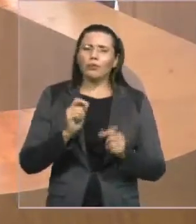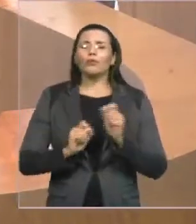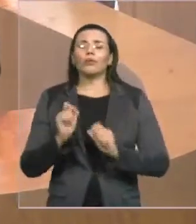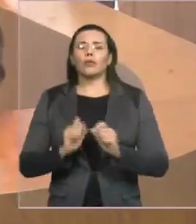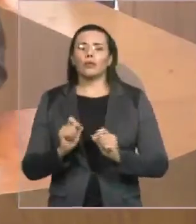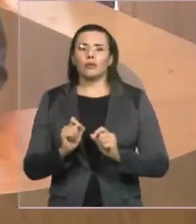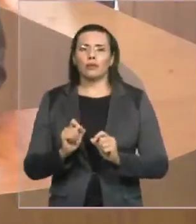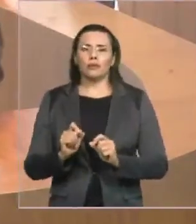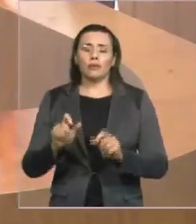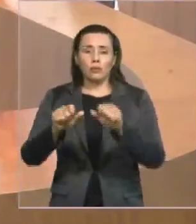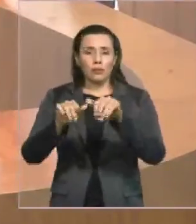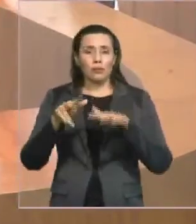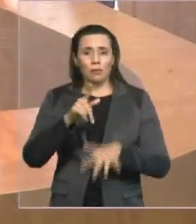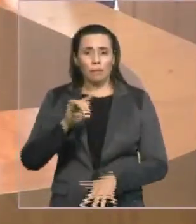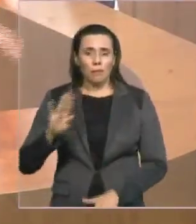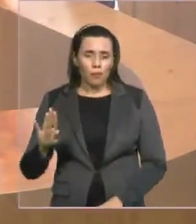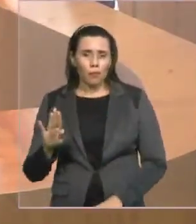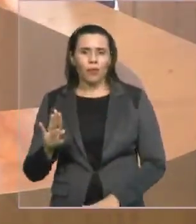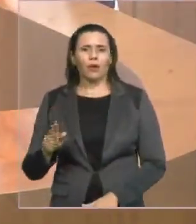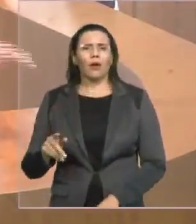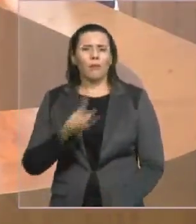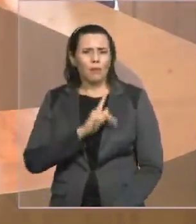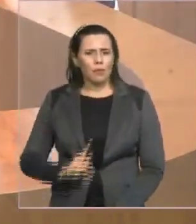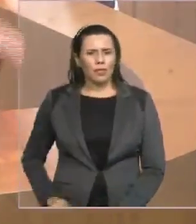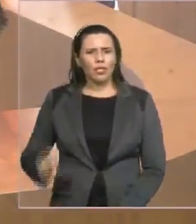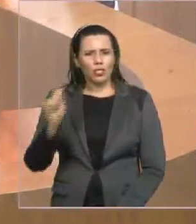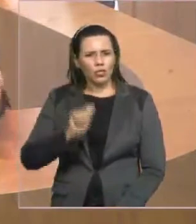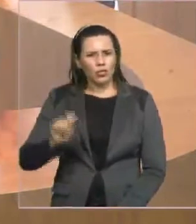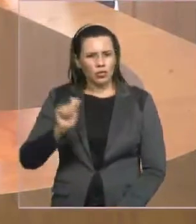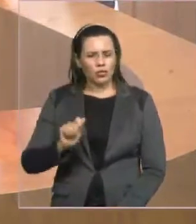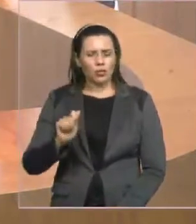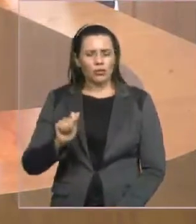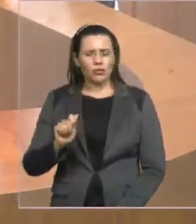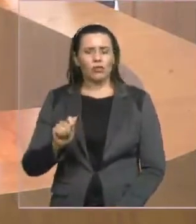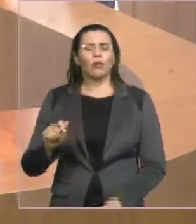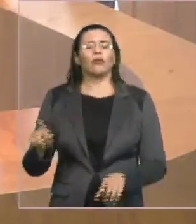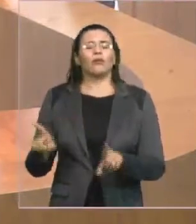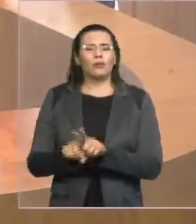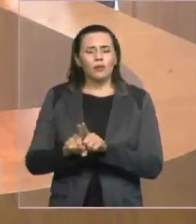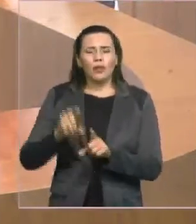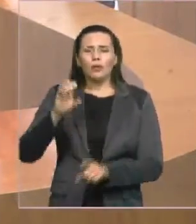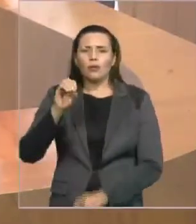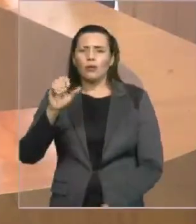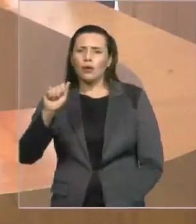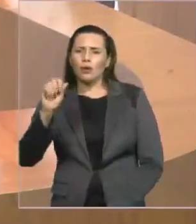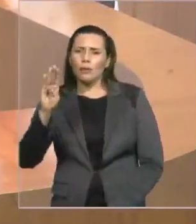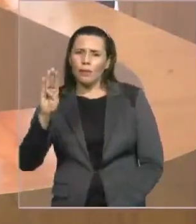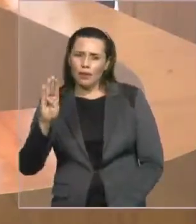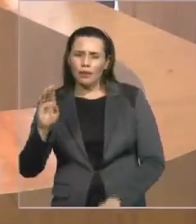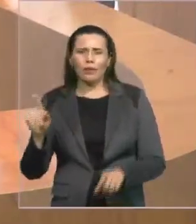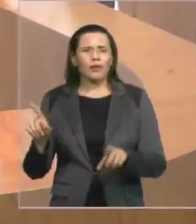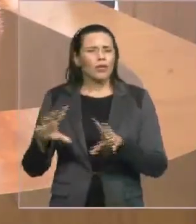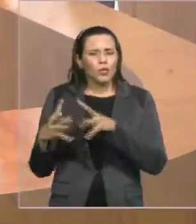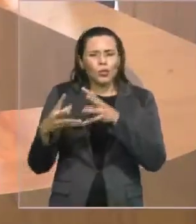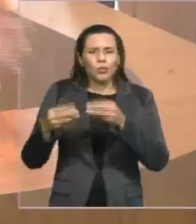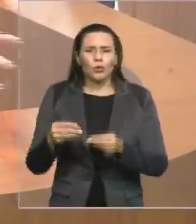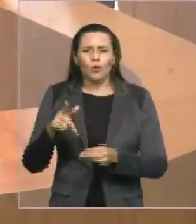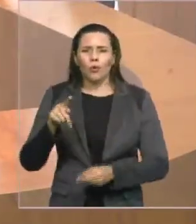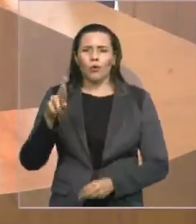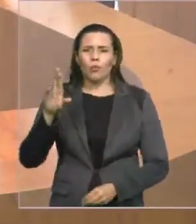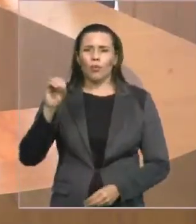os procuradores do Estado, entre o procurador-geral e a OAB, será se é demais nós pedirmos